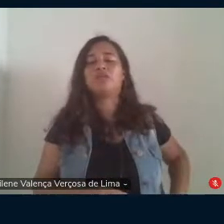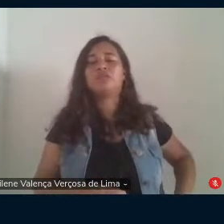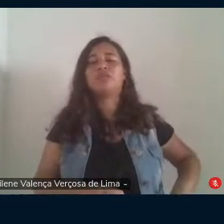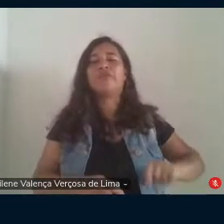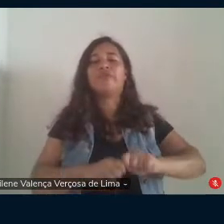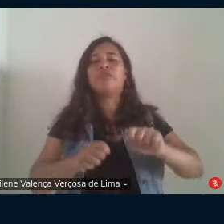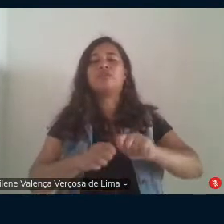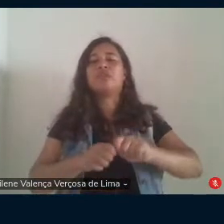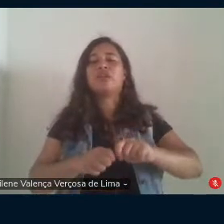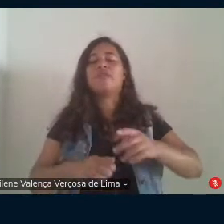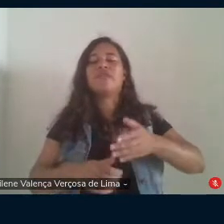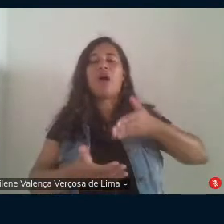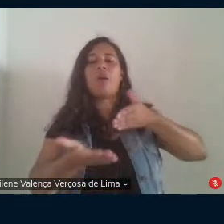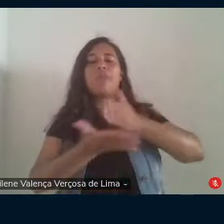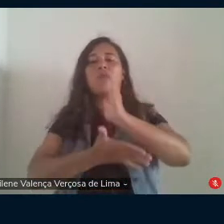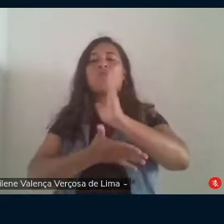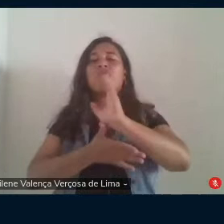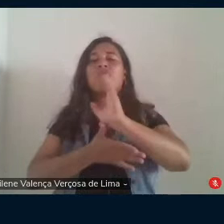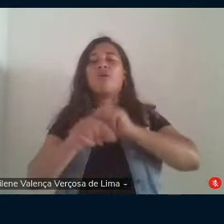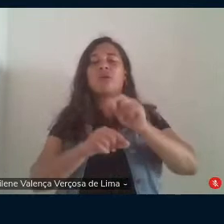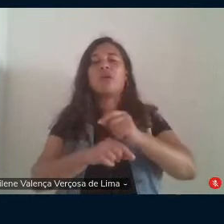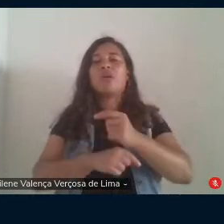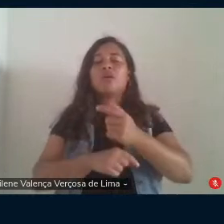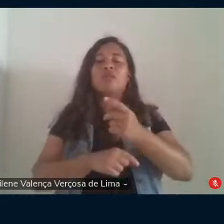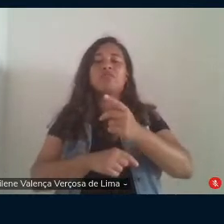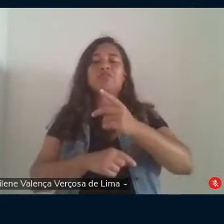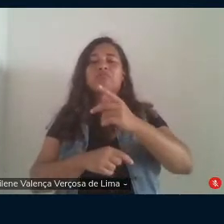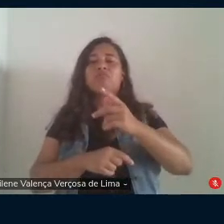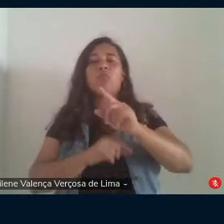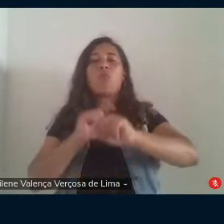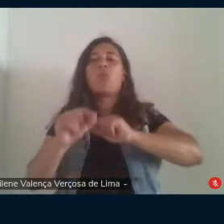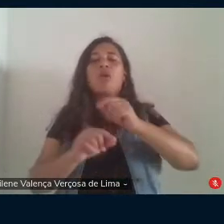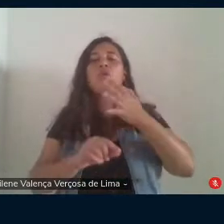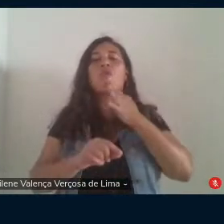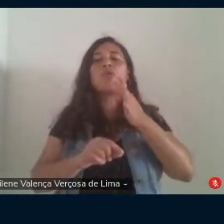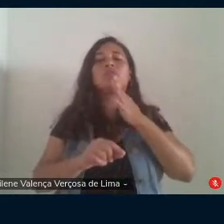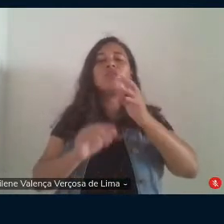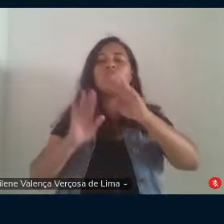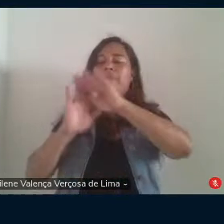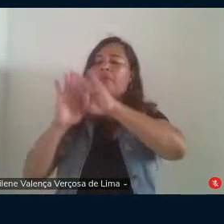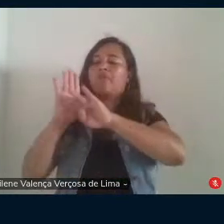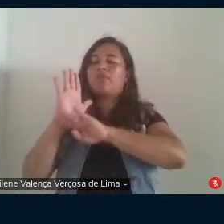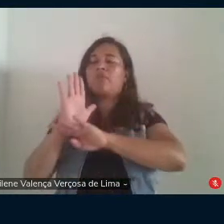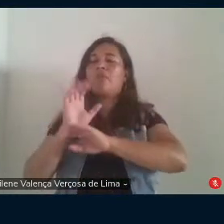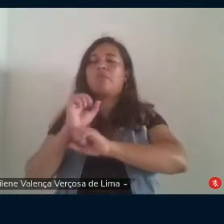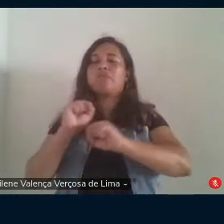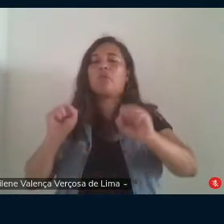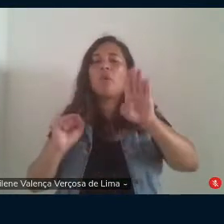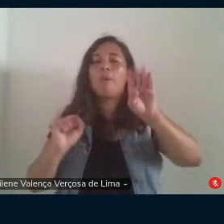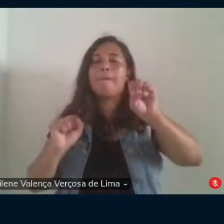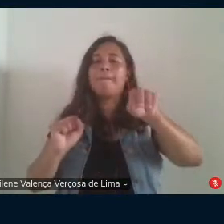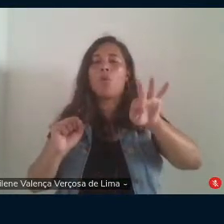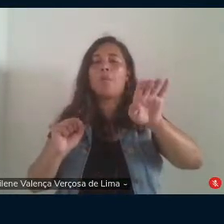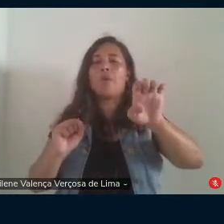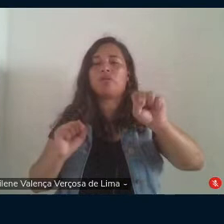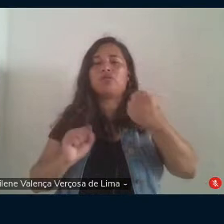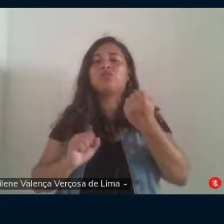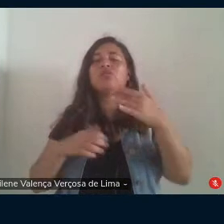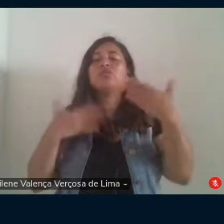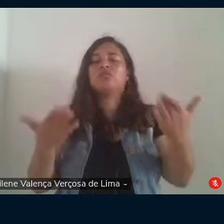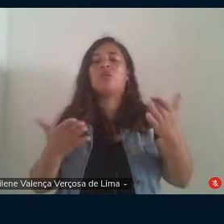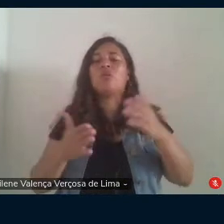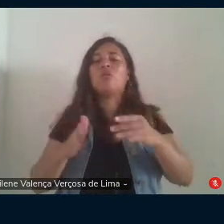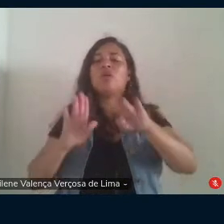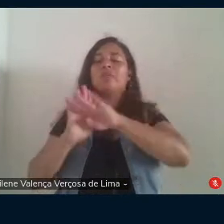fez aprovar por meio de seus súbitos as conhecidas pautas-bombas em 2015. Some-se a isso o fato de que o